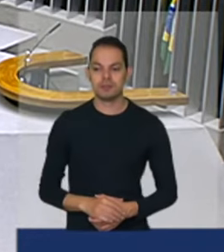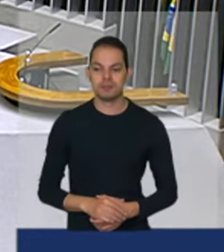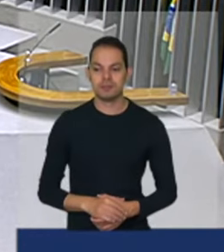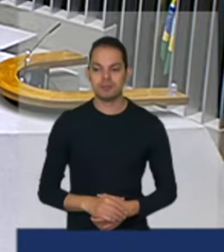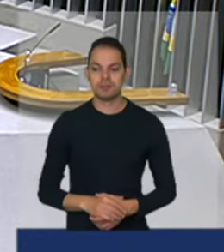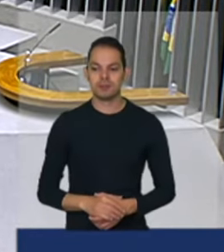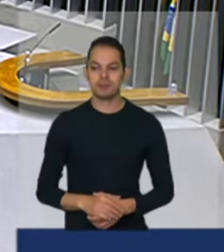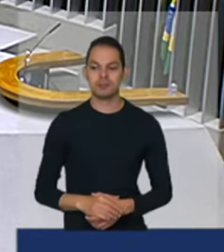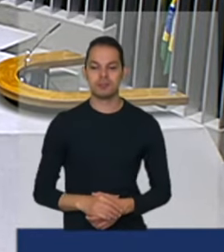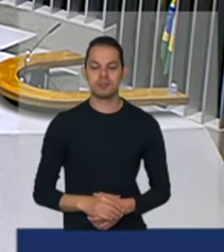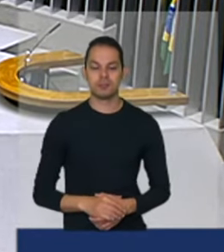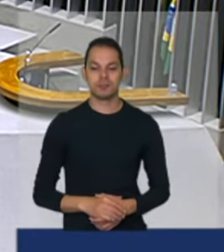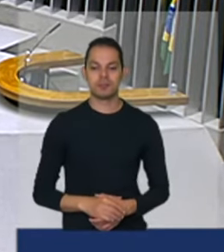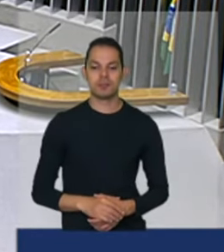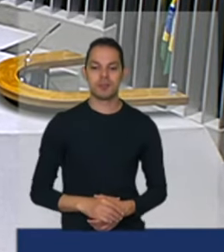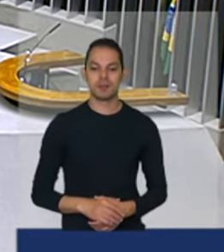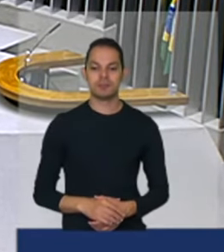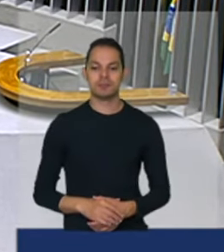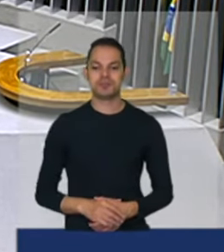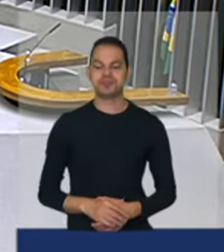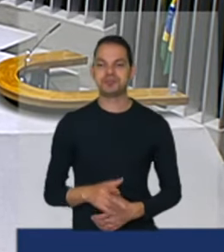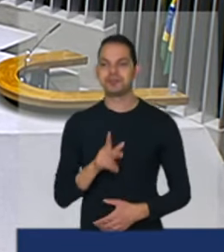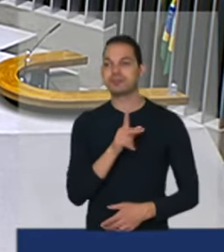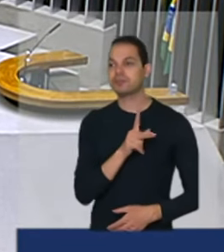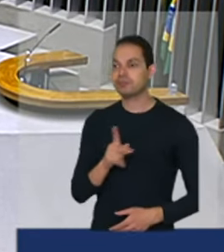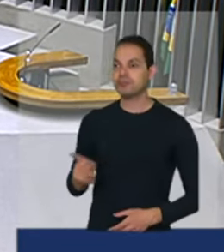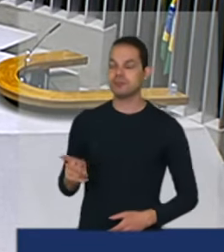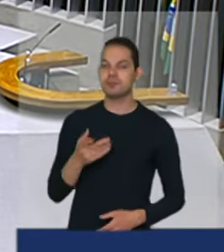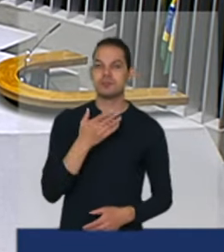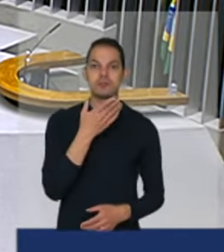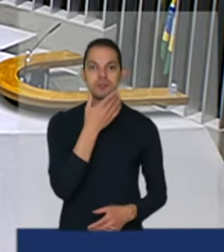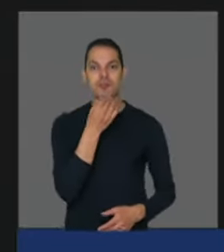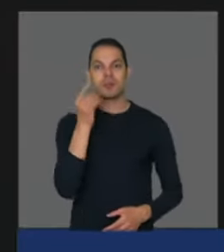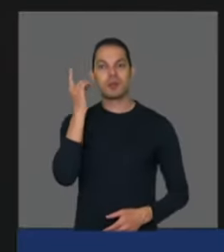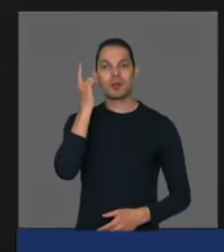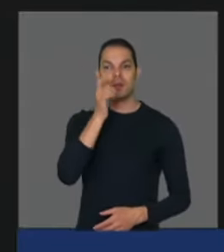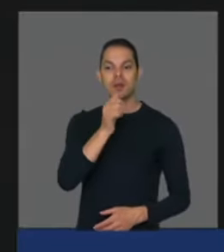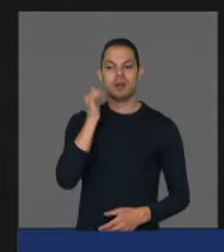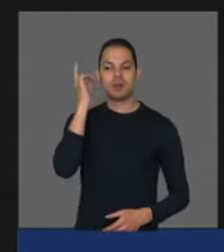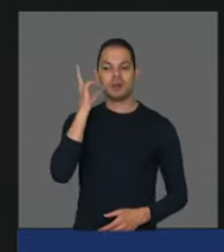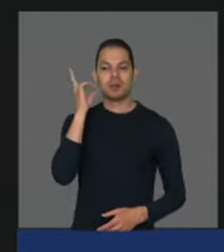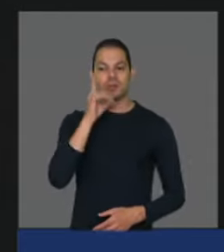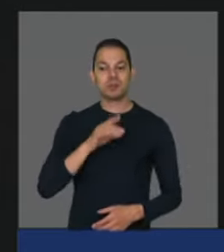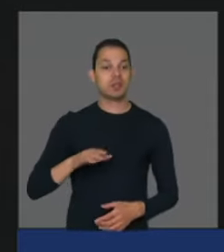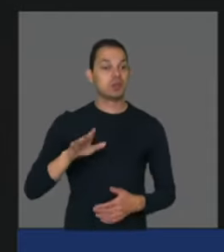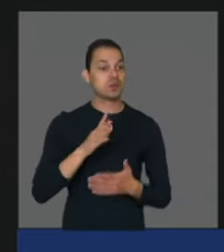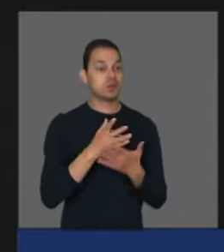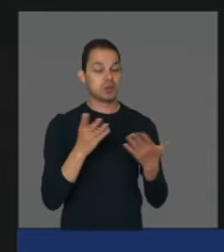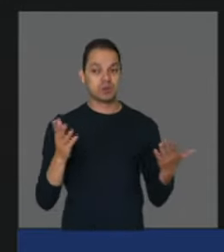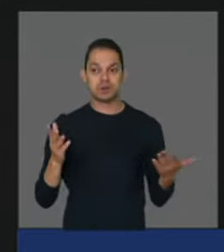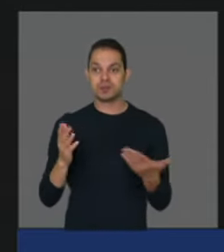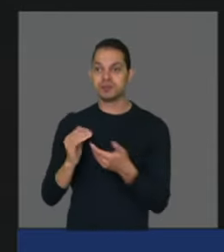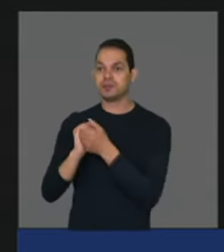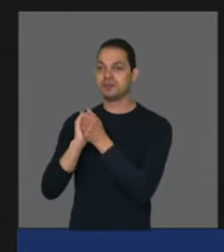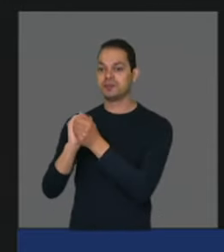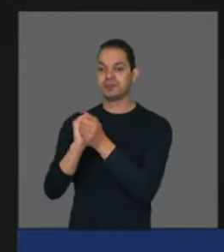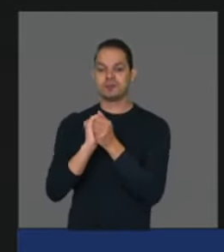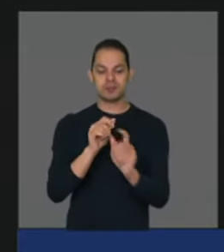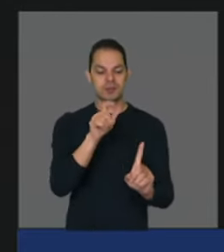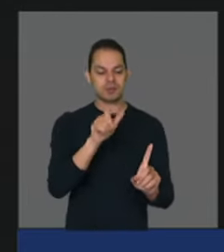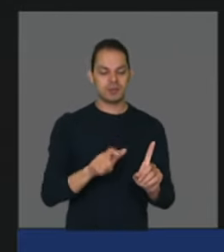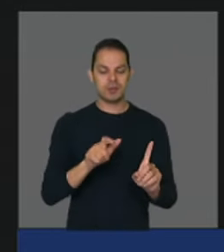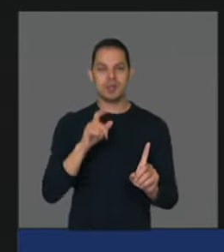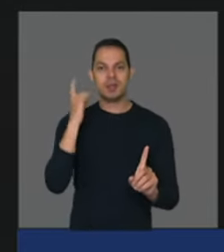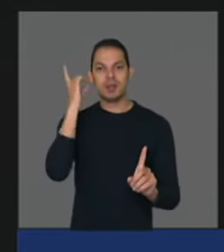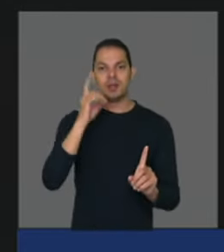senhor presidente senhoras senhoras deputados deputados quero saudar o deputado Heitor Chu